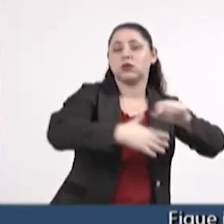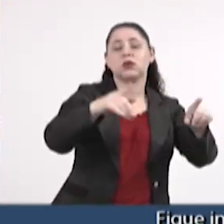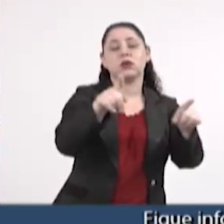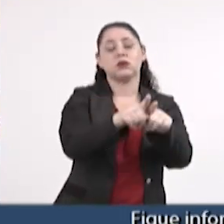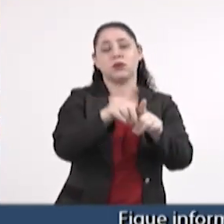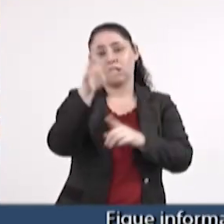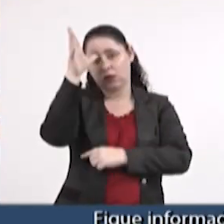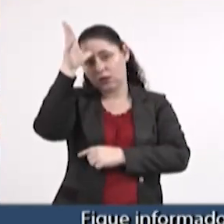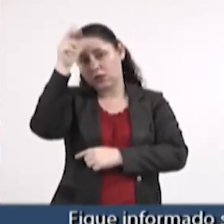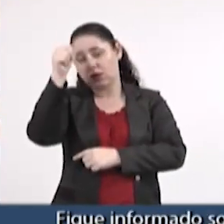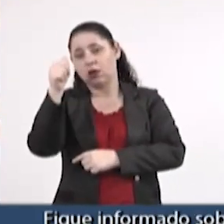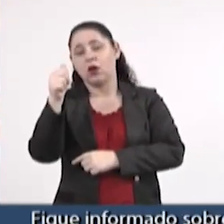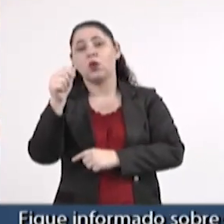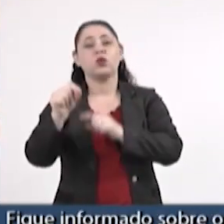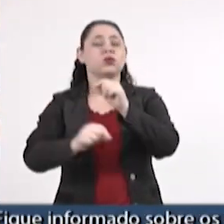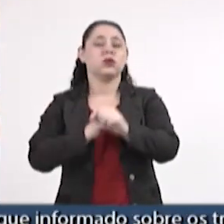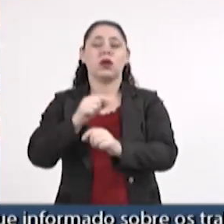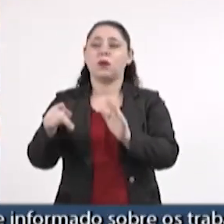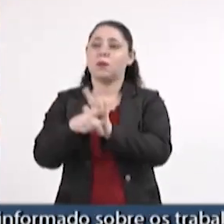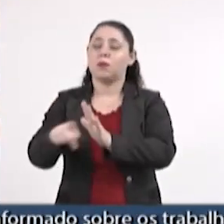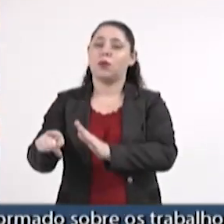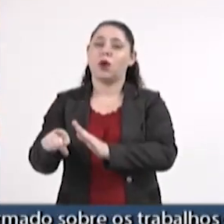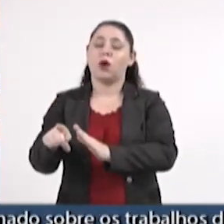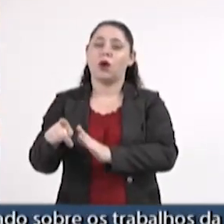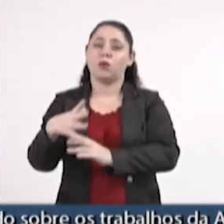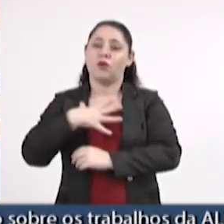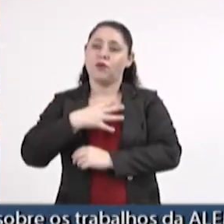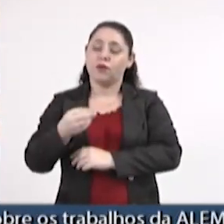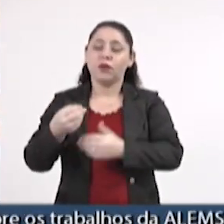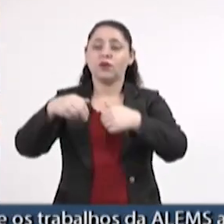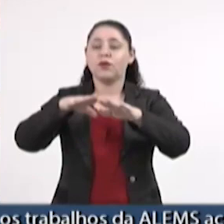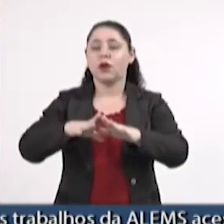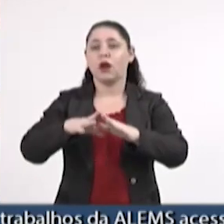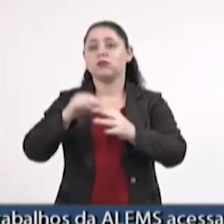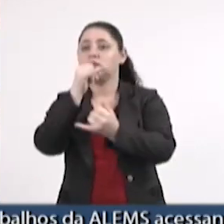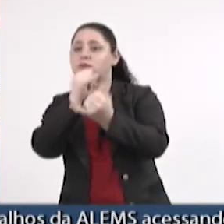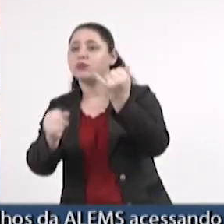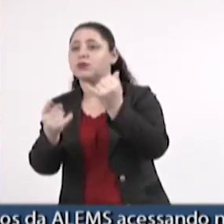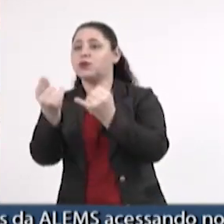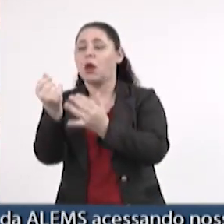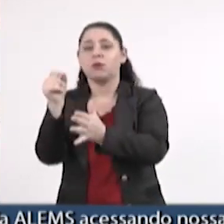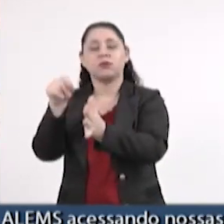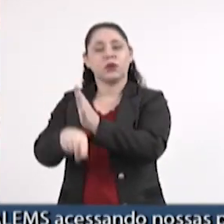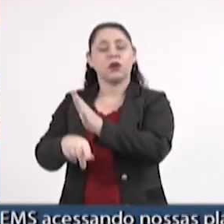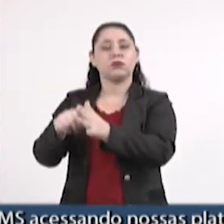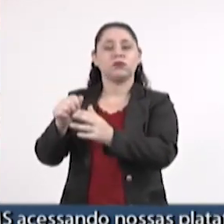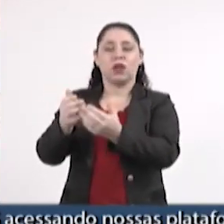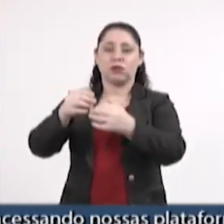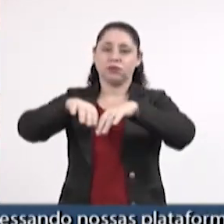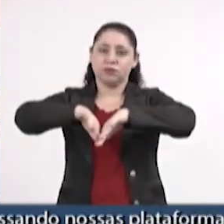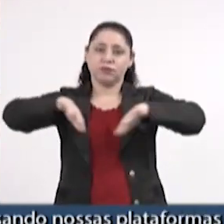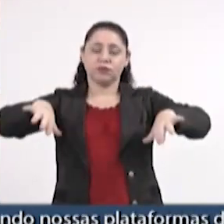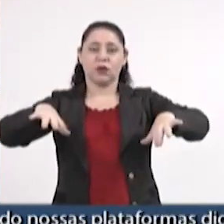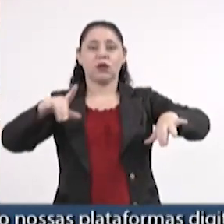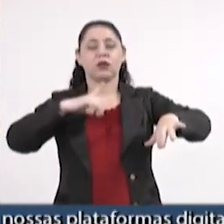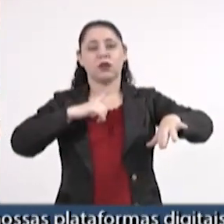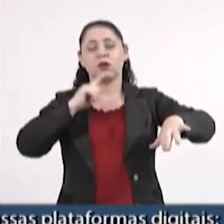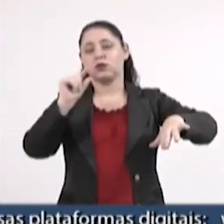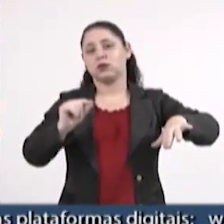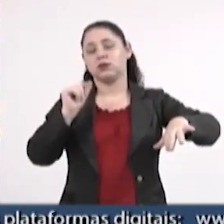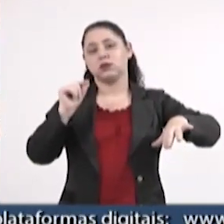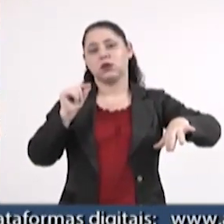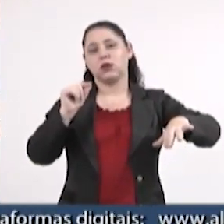também decida sobre a guarda, sobre a partilha de bens, sobre o divórcio dessa mulher. Ao contrário disso, nós temos